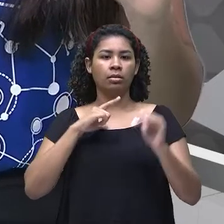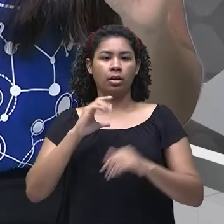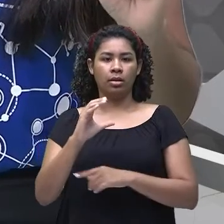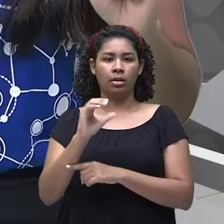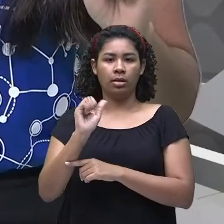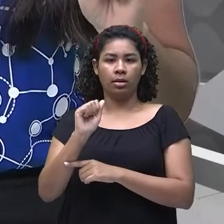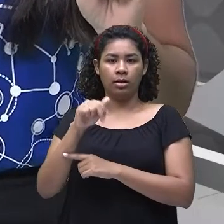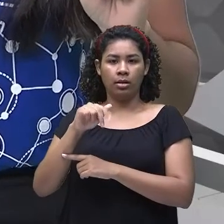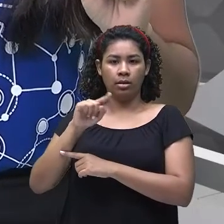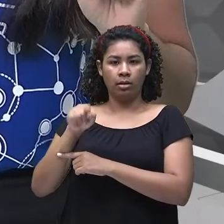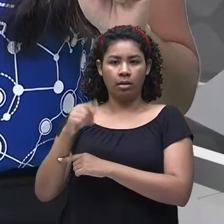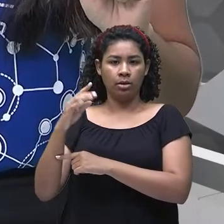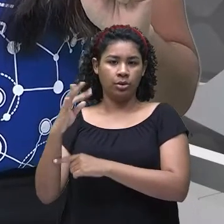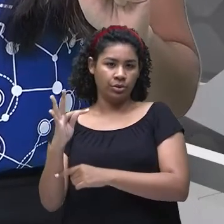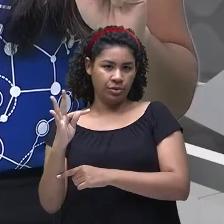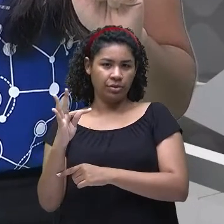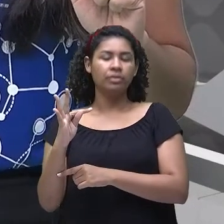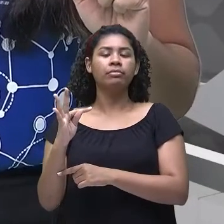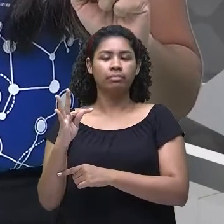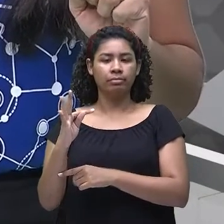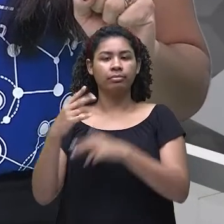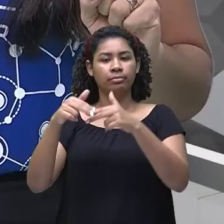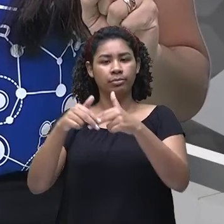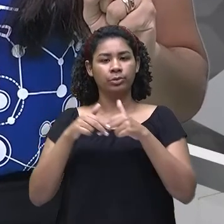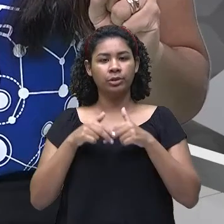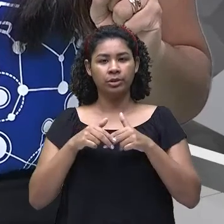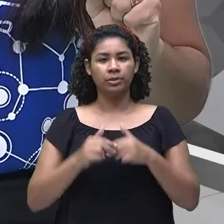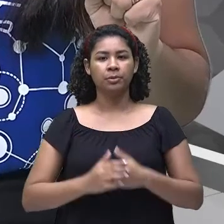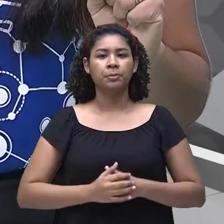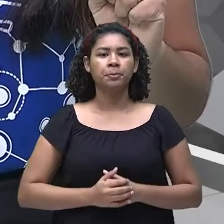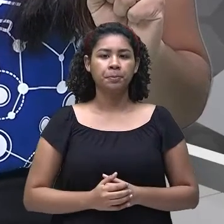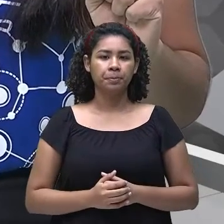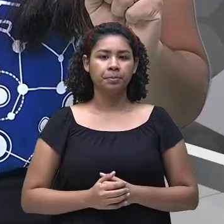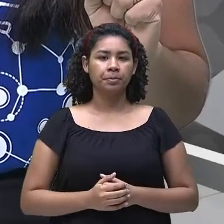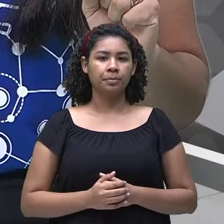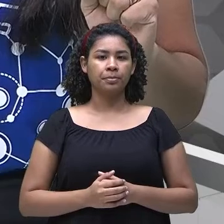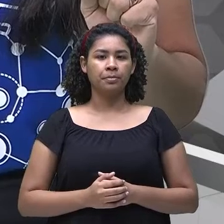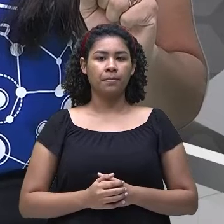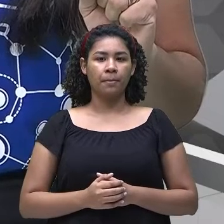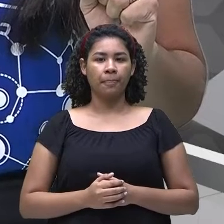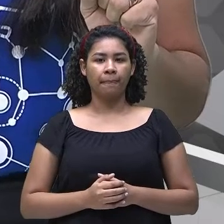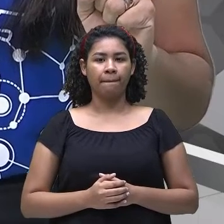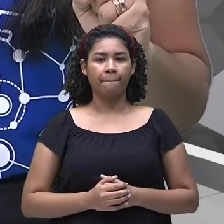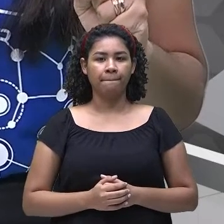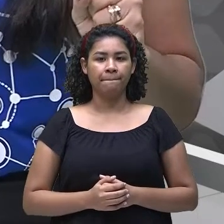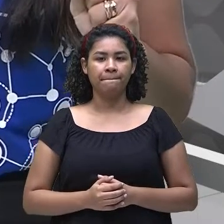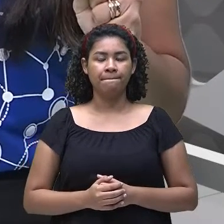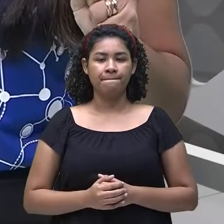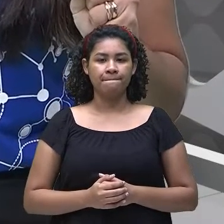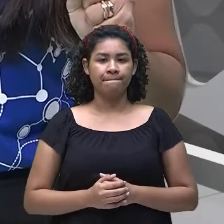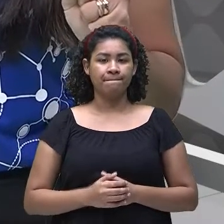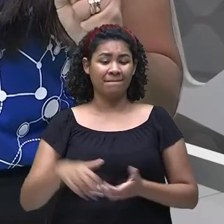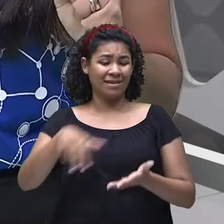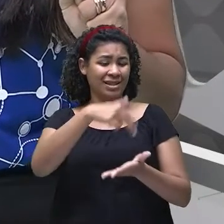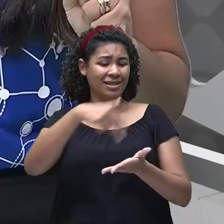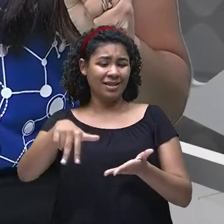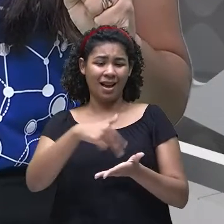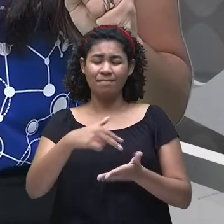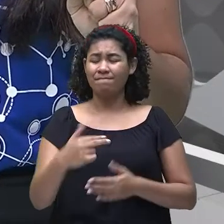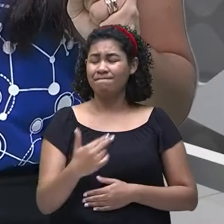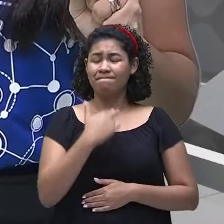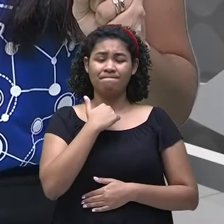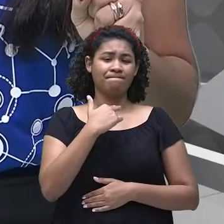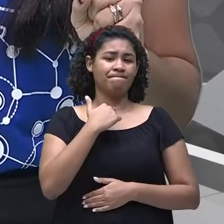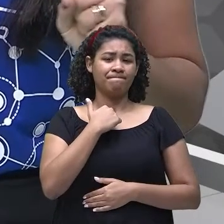né? Pra ficar essa contração. I can't dance. I can't dance. Eu não posso dançar.